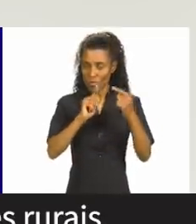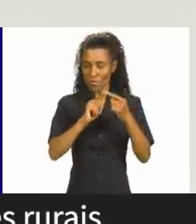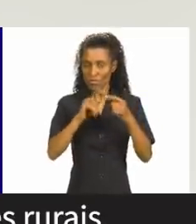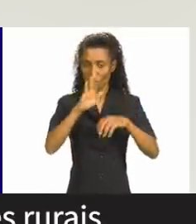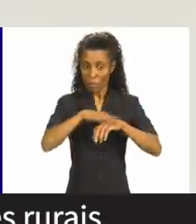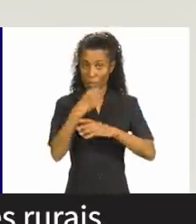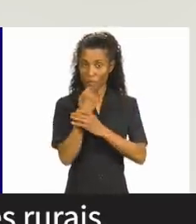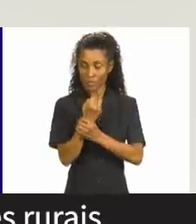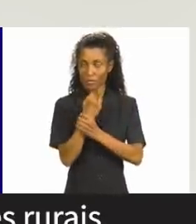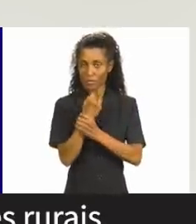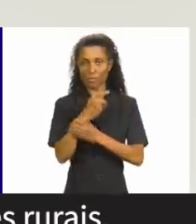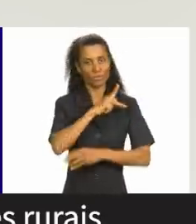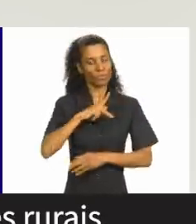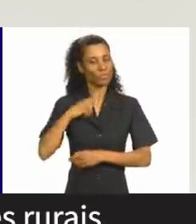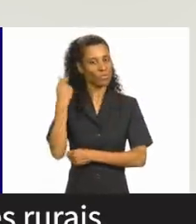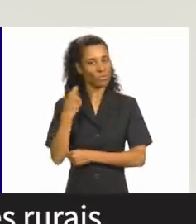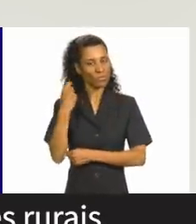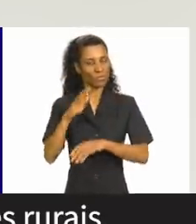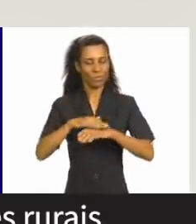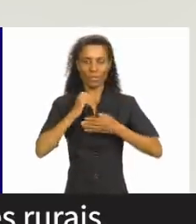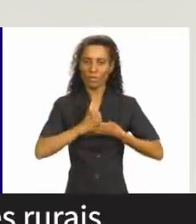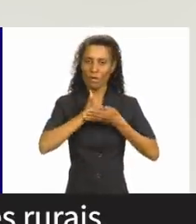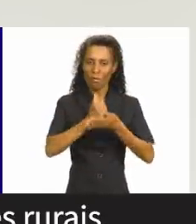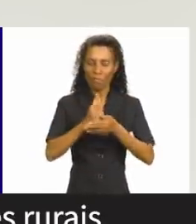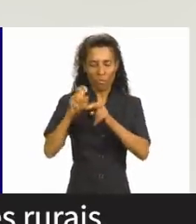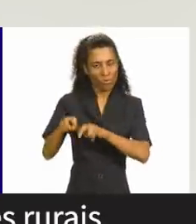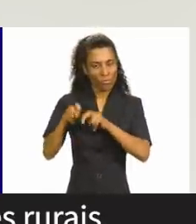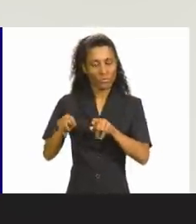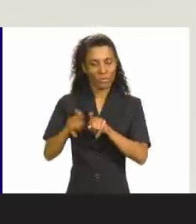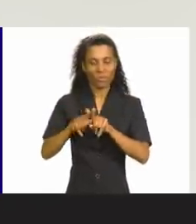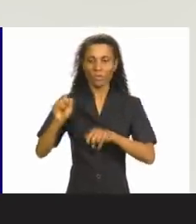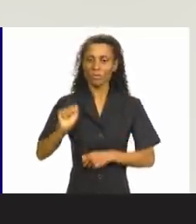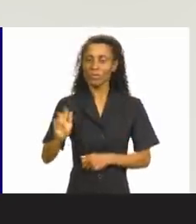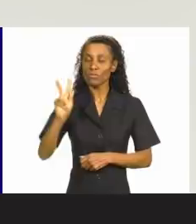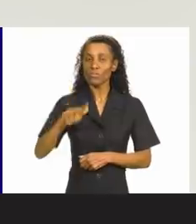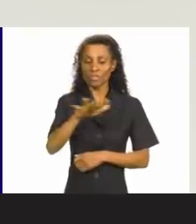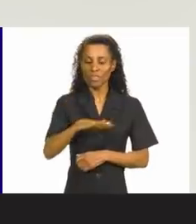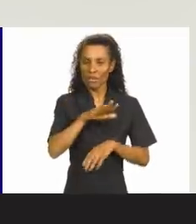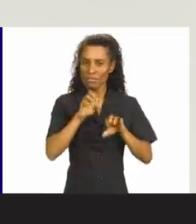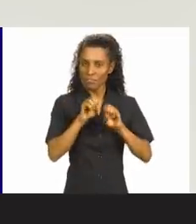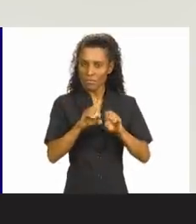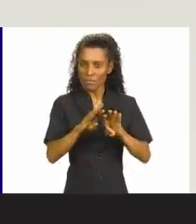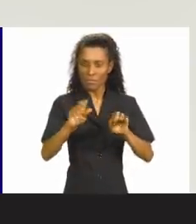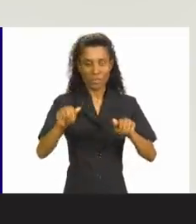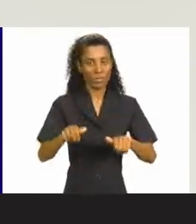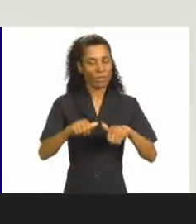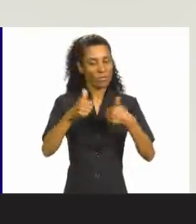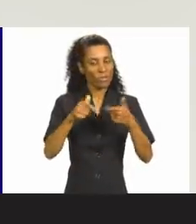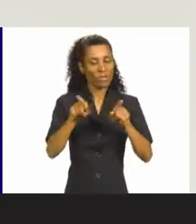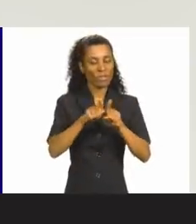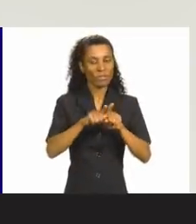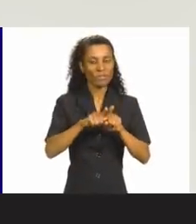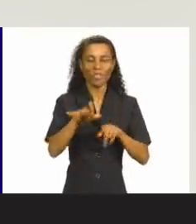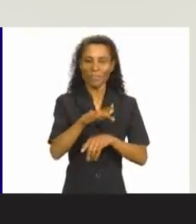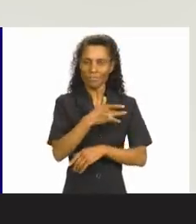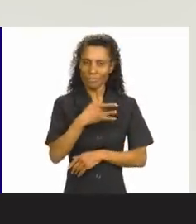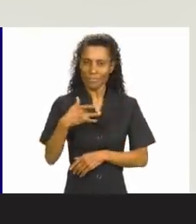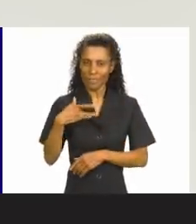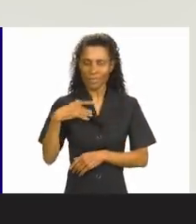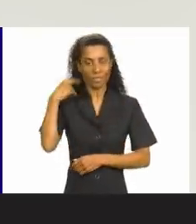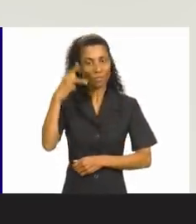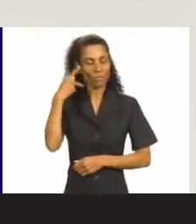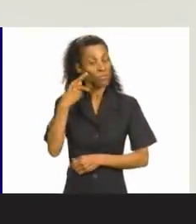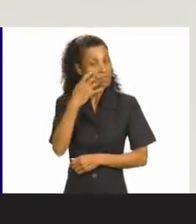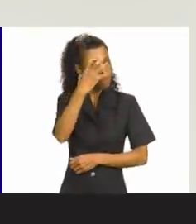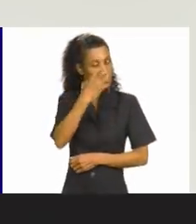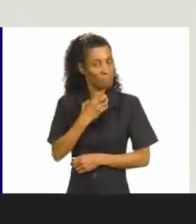missão é por mais segurança do povo gaúcho, mais apoio aos produtores rurais, valorização da educação, melhoria do acesso à saúde e